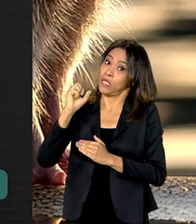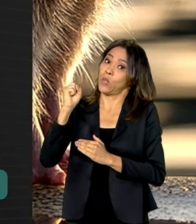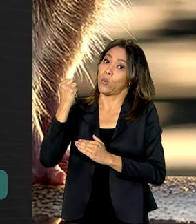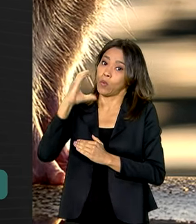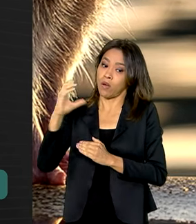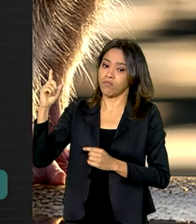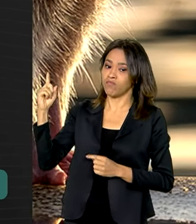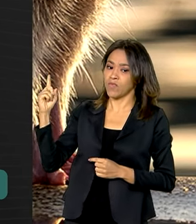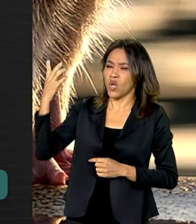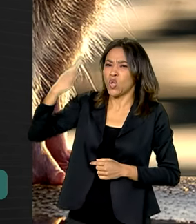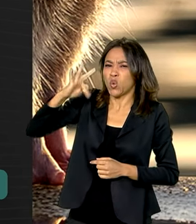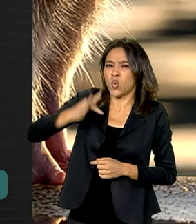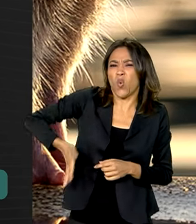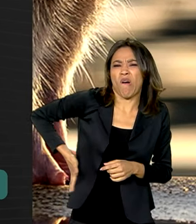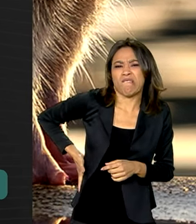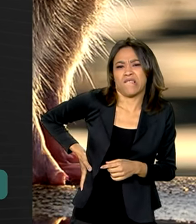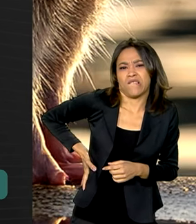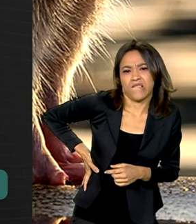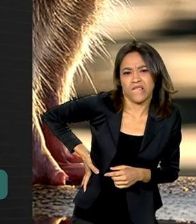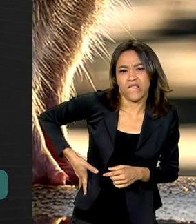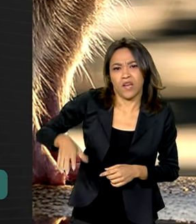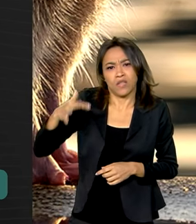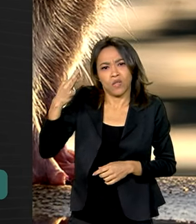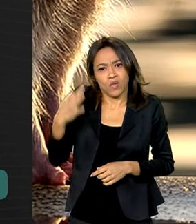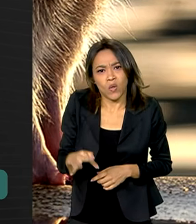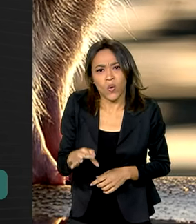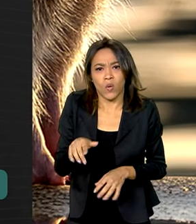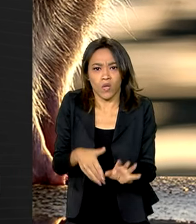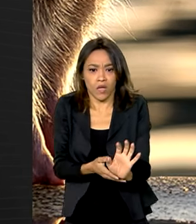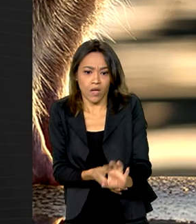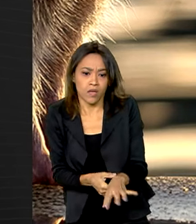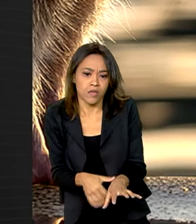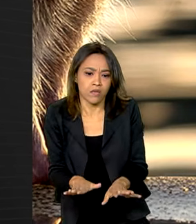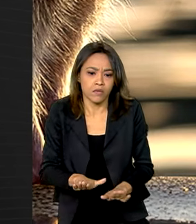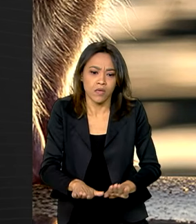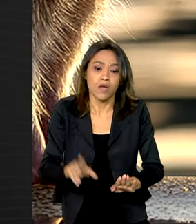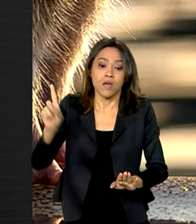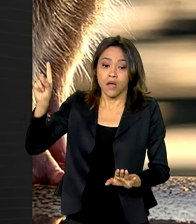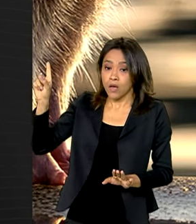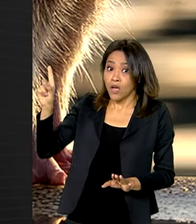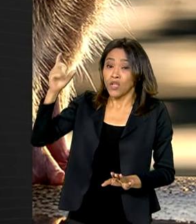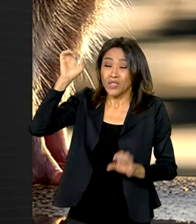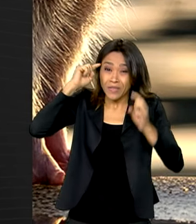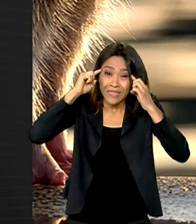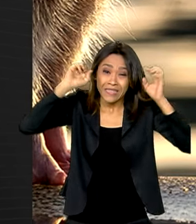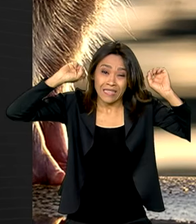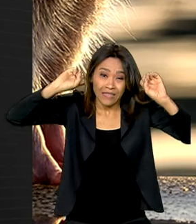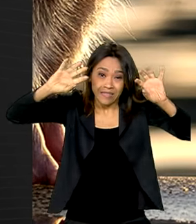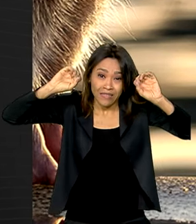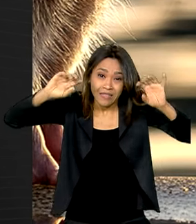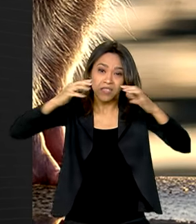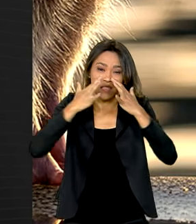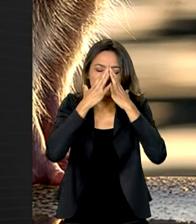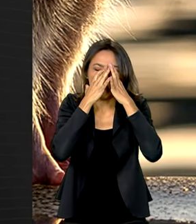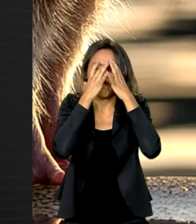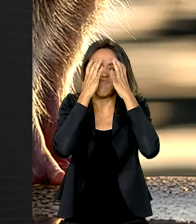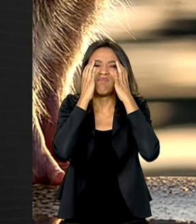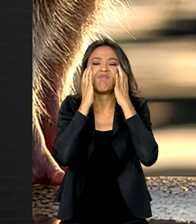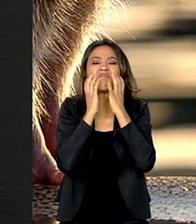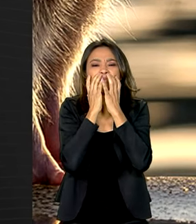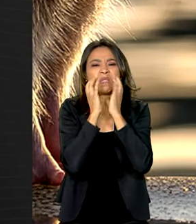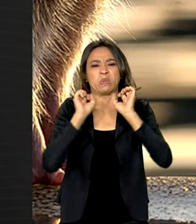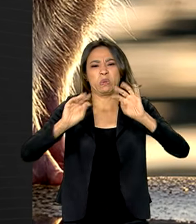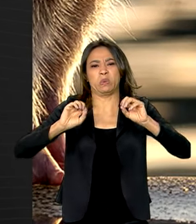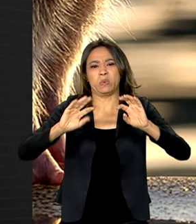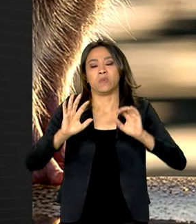dor na região lombar ou na panturrilha, dor de cabeça e conjuntivite. Já os sinais